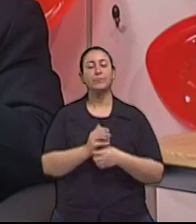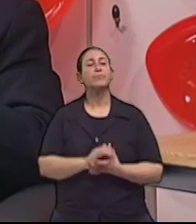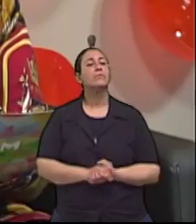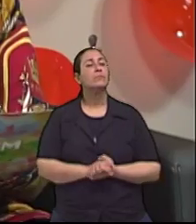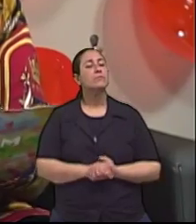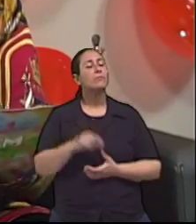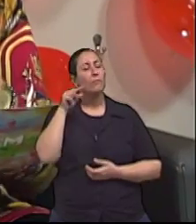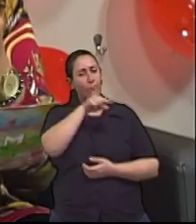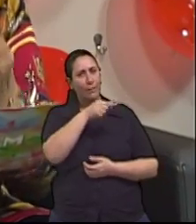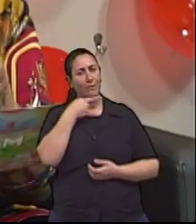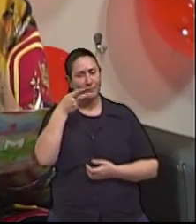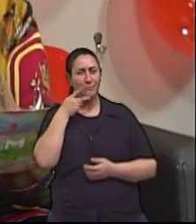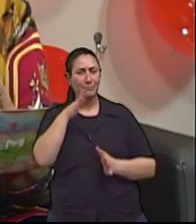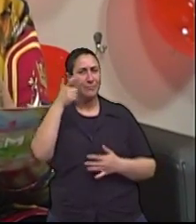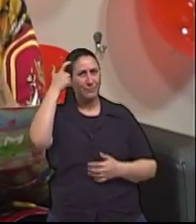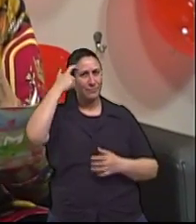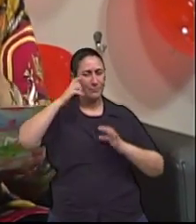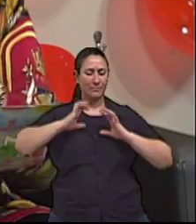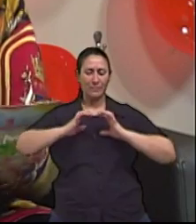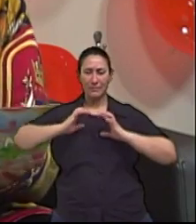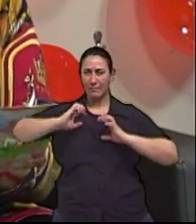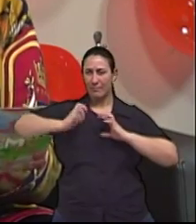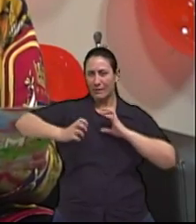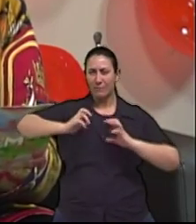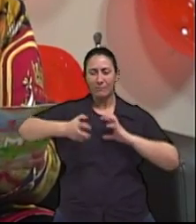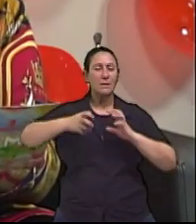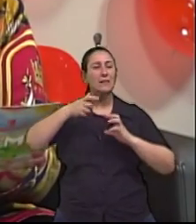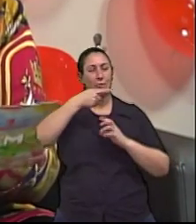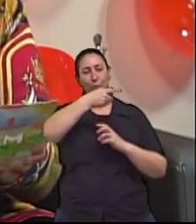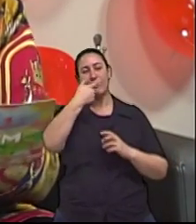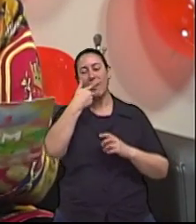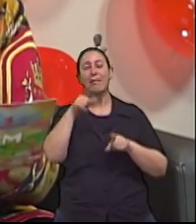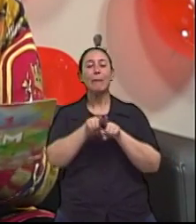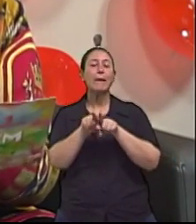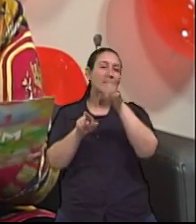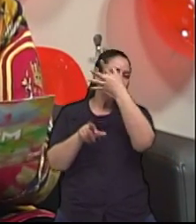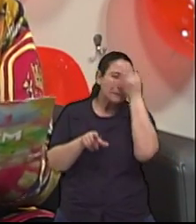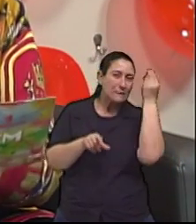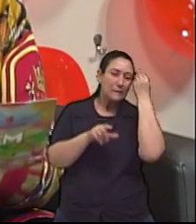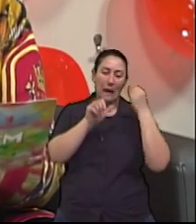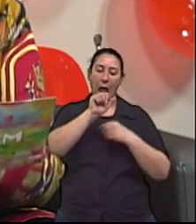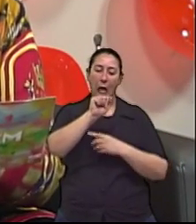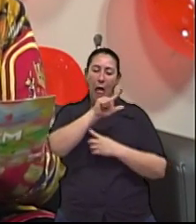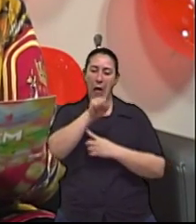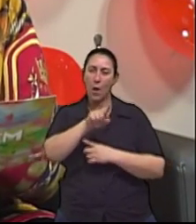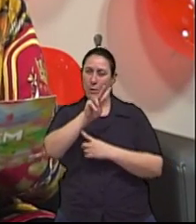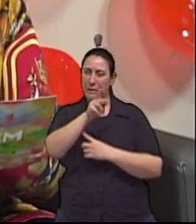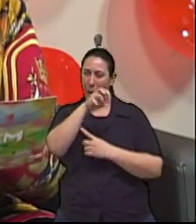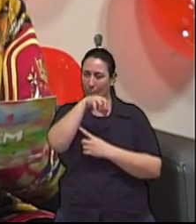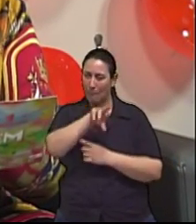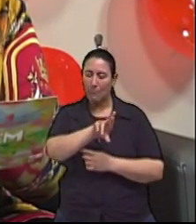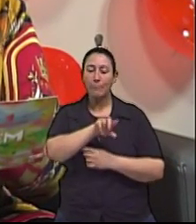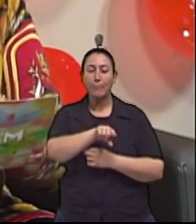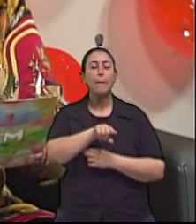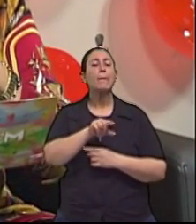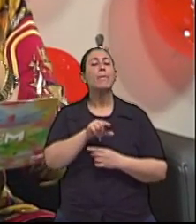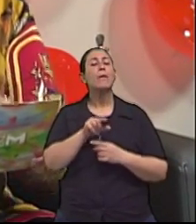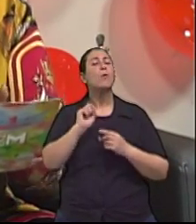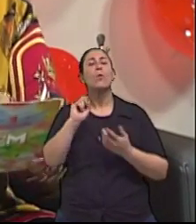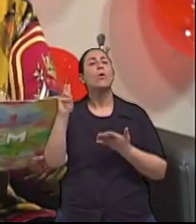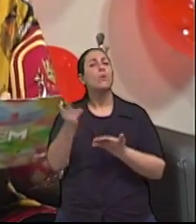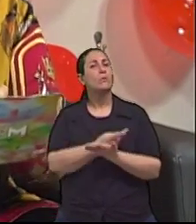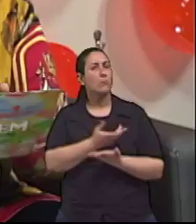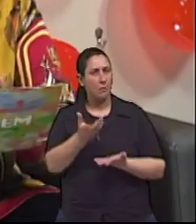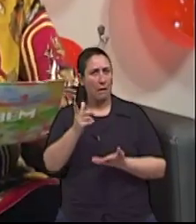questão da demência e mesmo do Alzheimer, né? Que é muito confundido, já deixamos claro, acontece